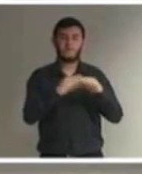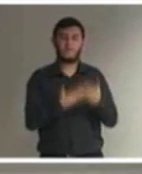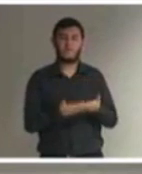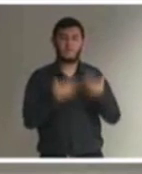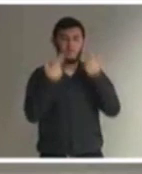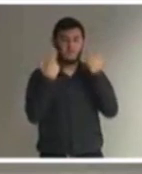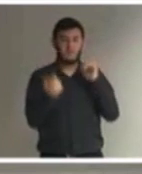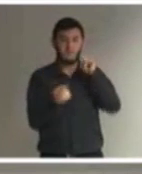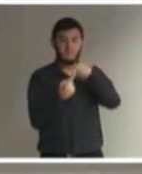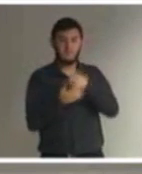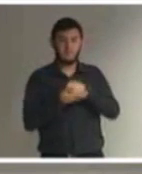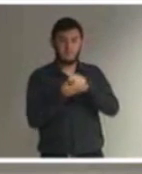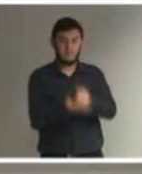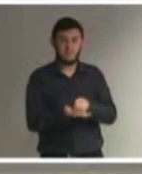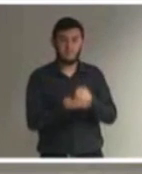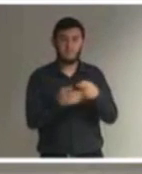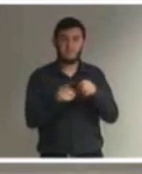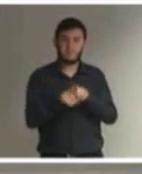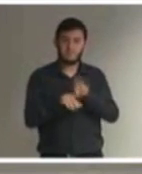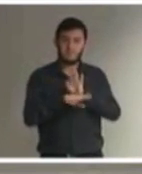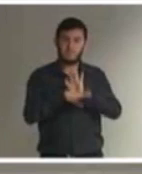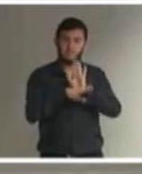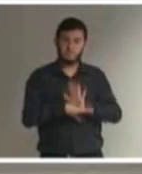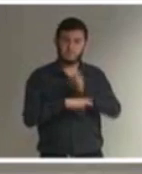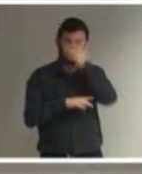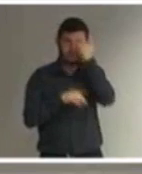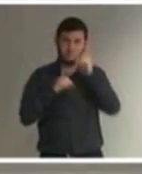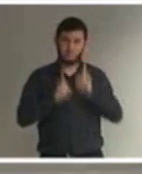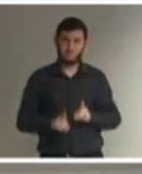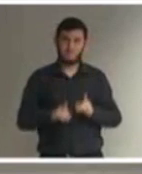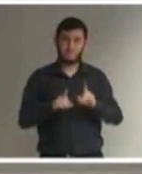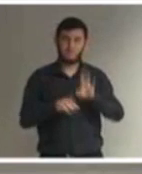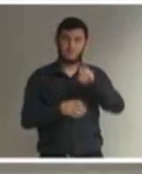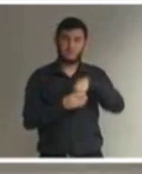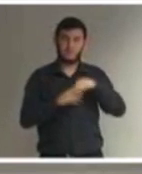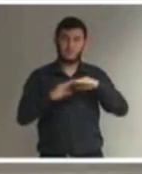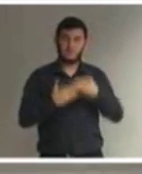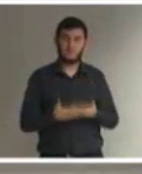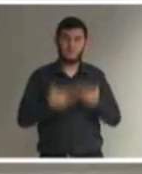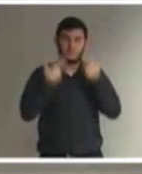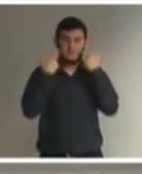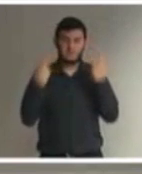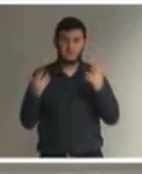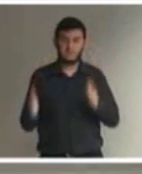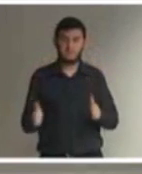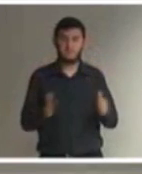apoios que as pessoas necessitarem nas escolas comuns. Bem,